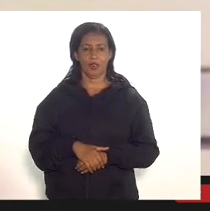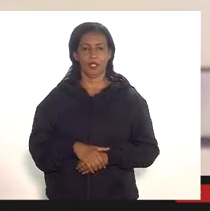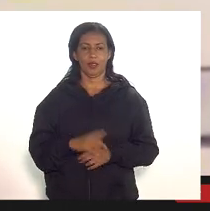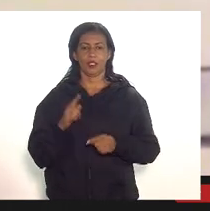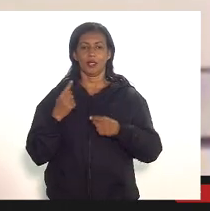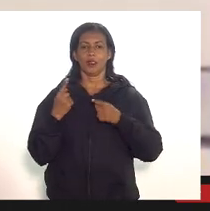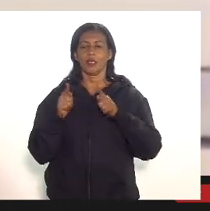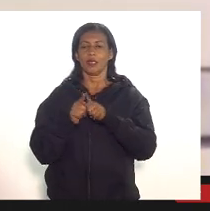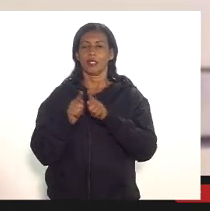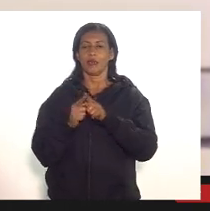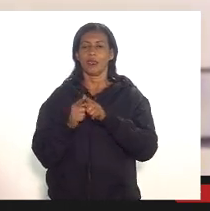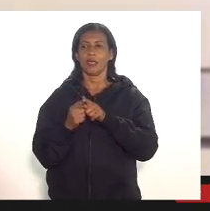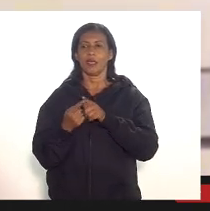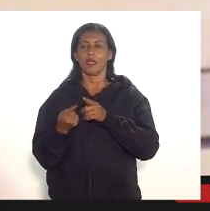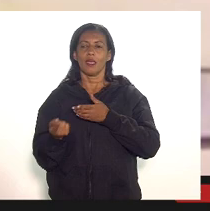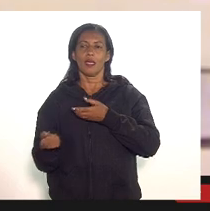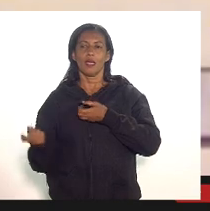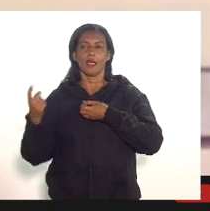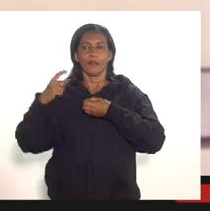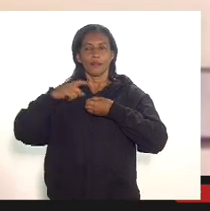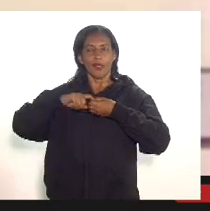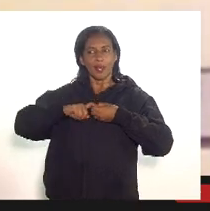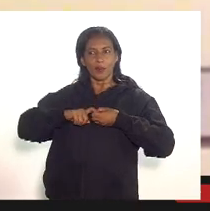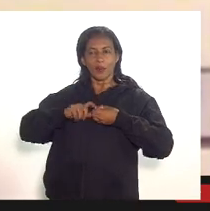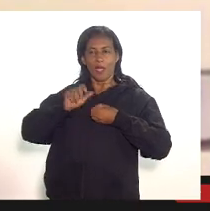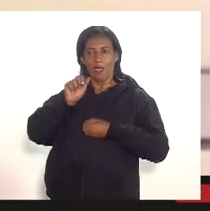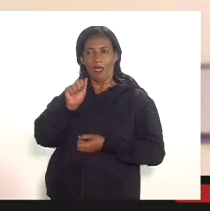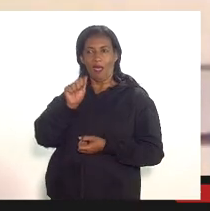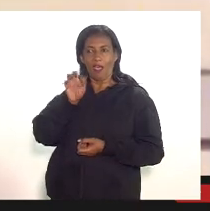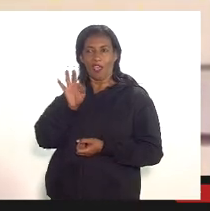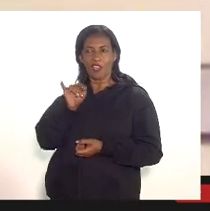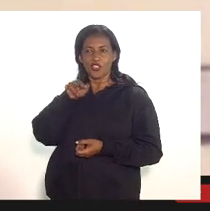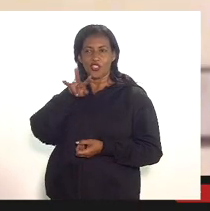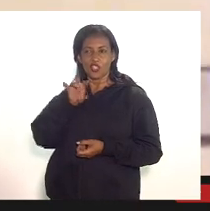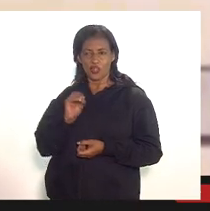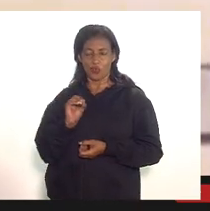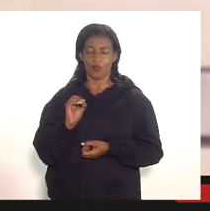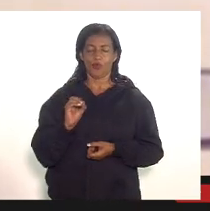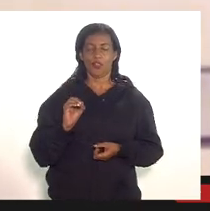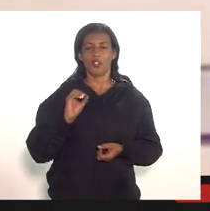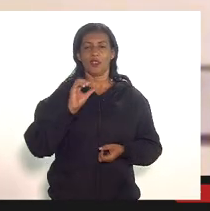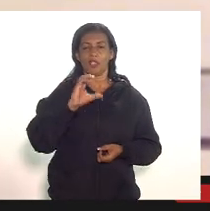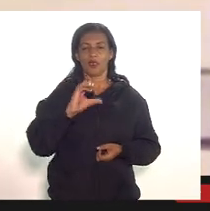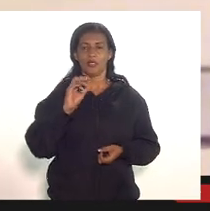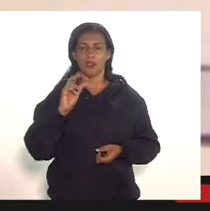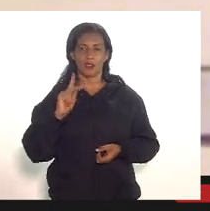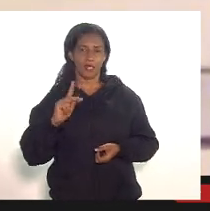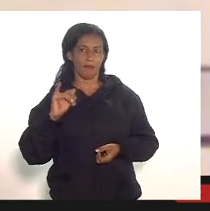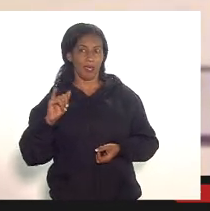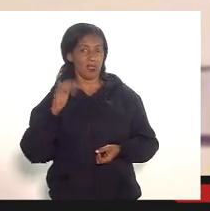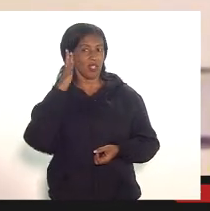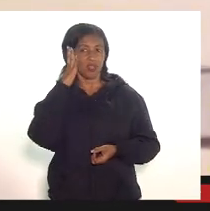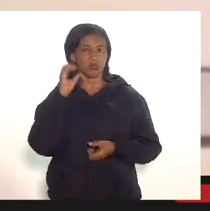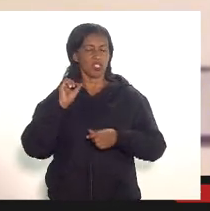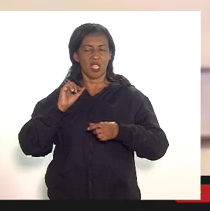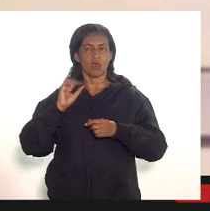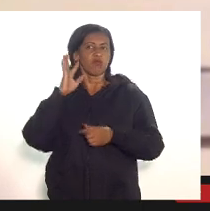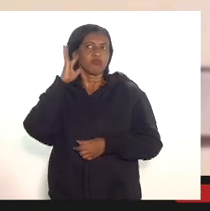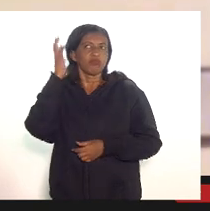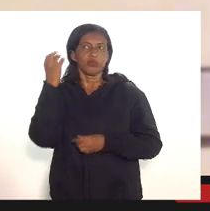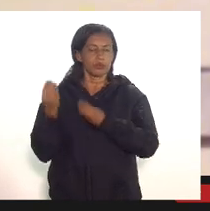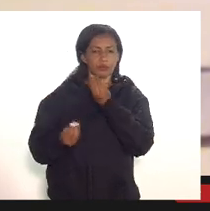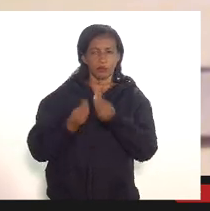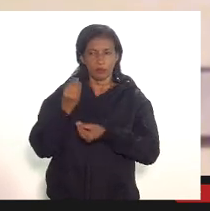de ativos e não sei ao tom que a CPI pretende dar porque havendo aí parece haver